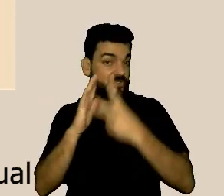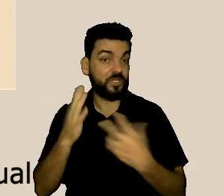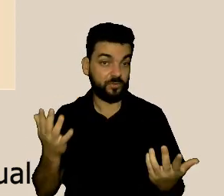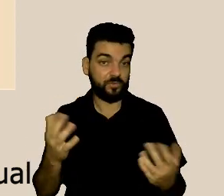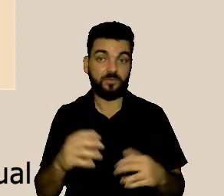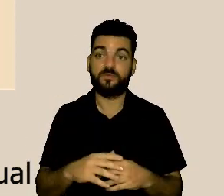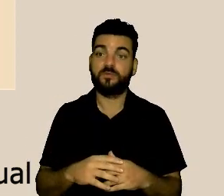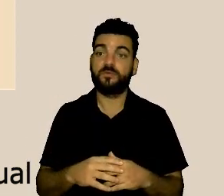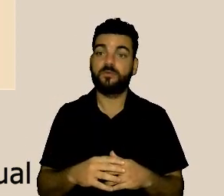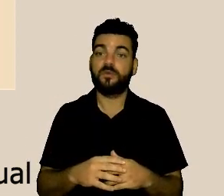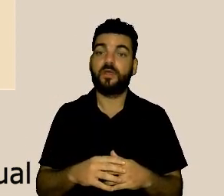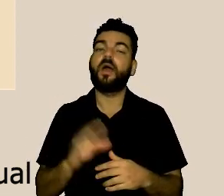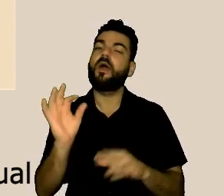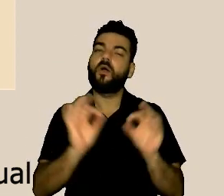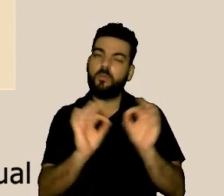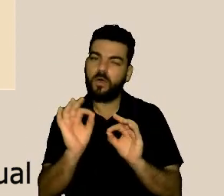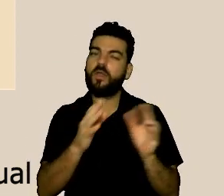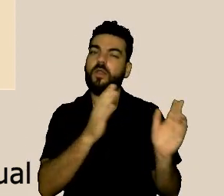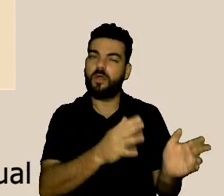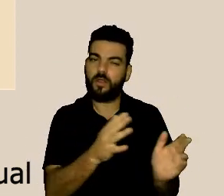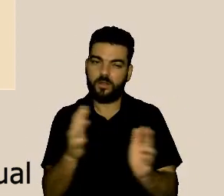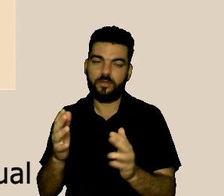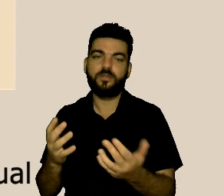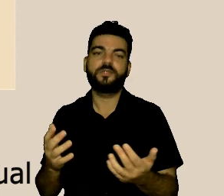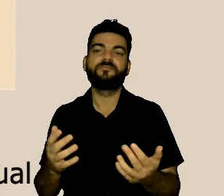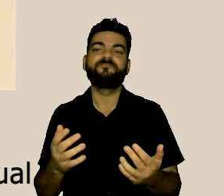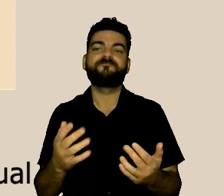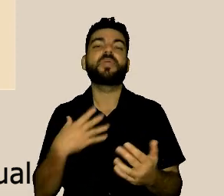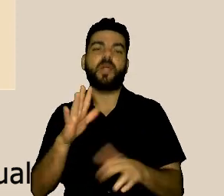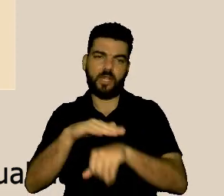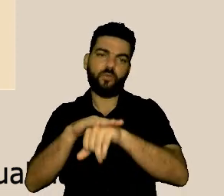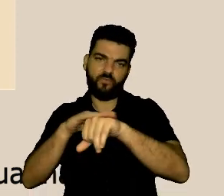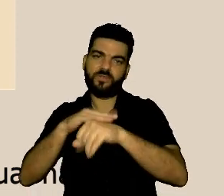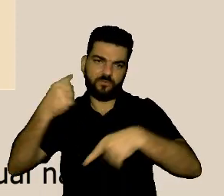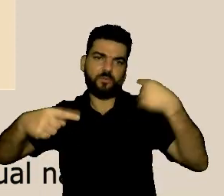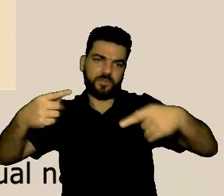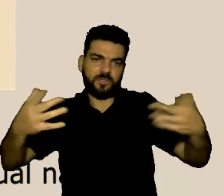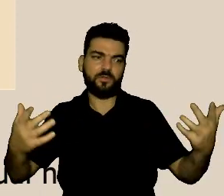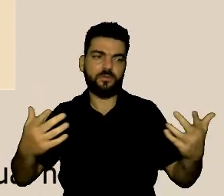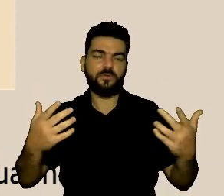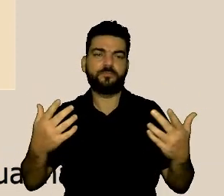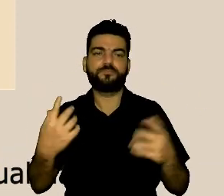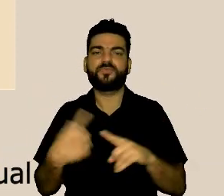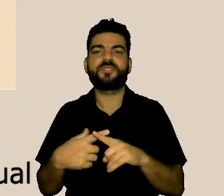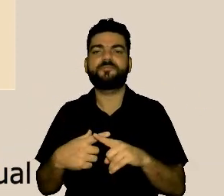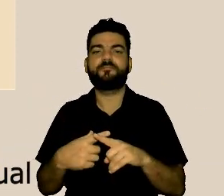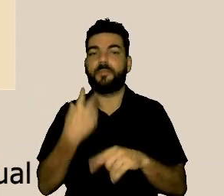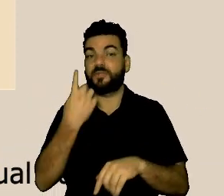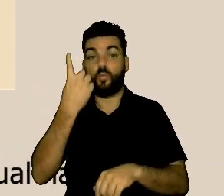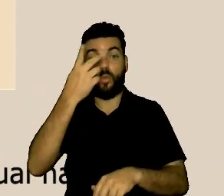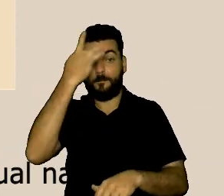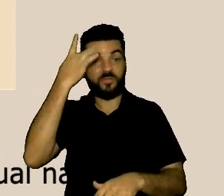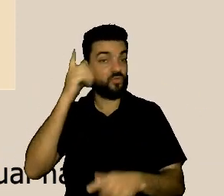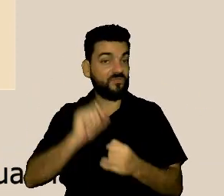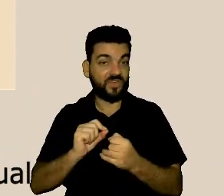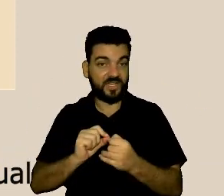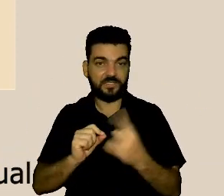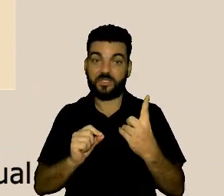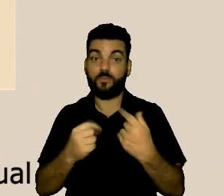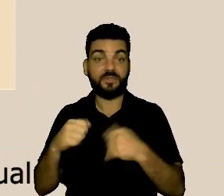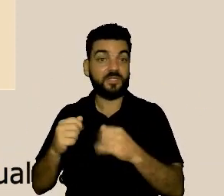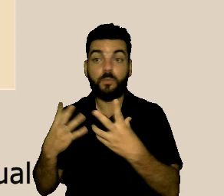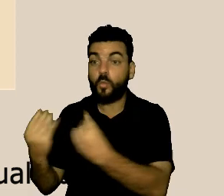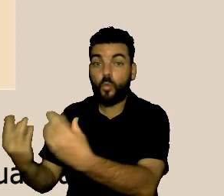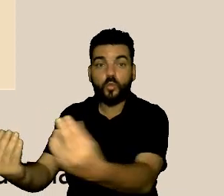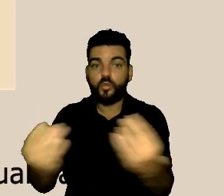enquanto a gente fazia o trabalho obviamente a gente discutia que esse trabalho ele não tem uma mão só, ele tem que ter um olhar